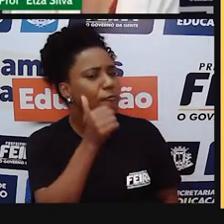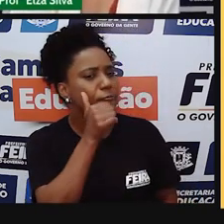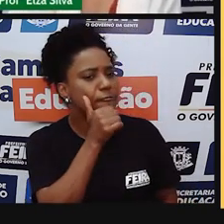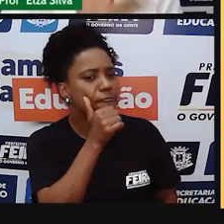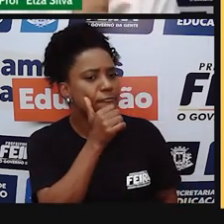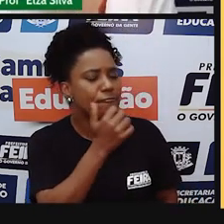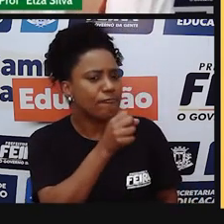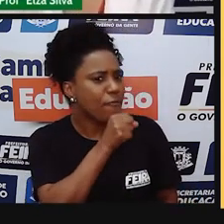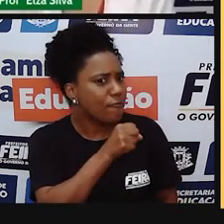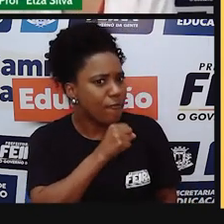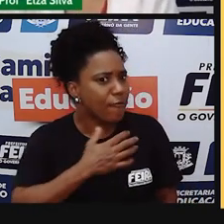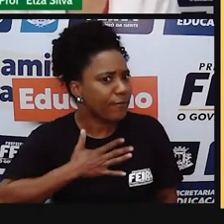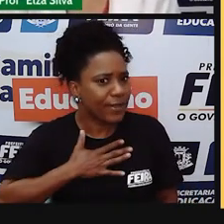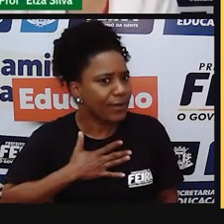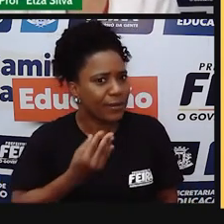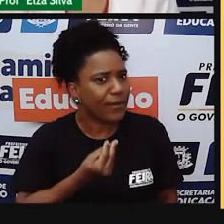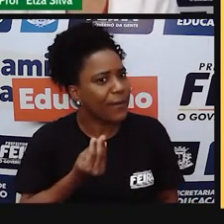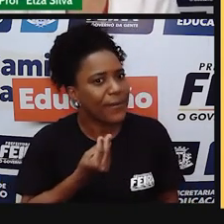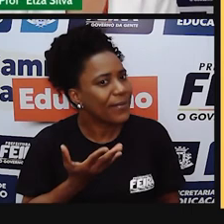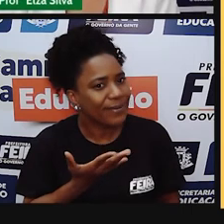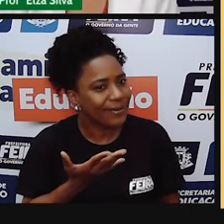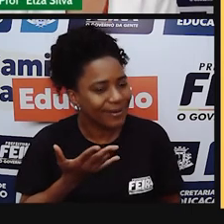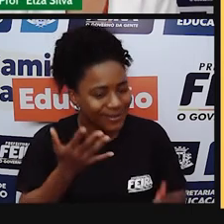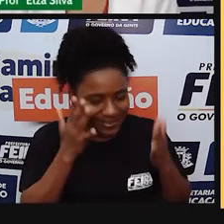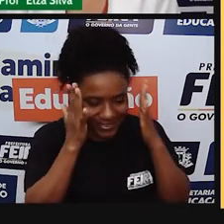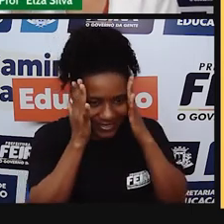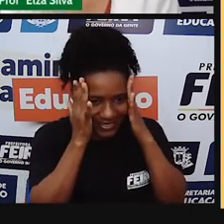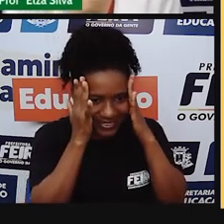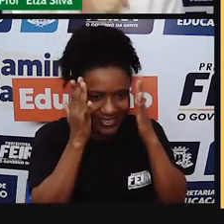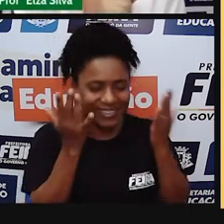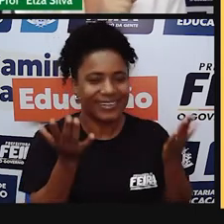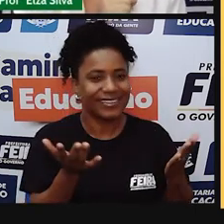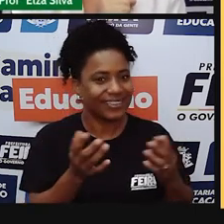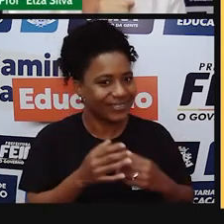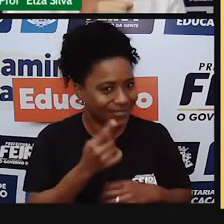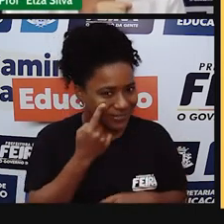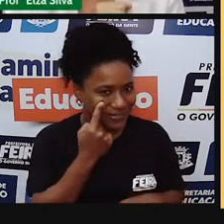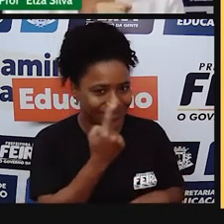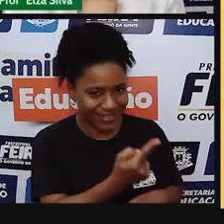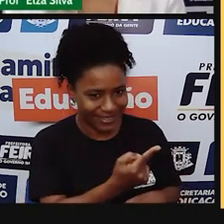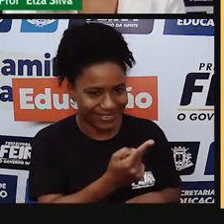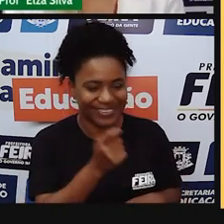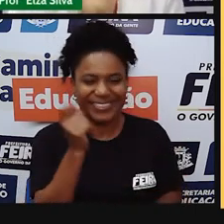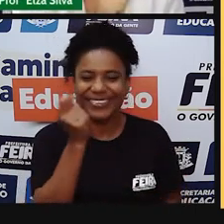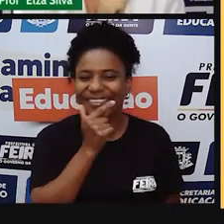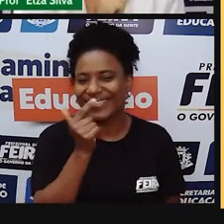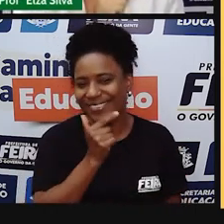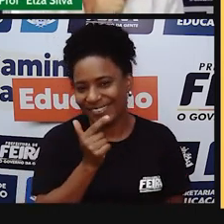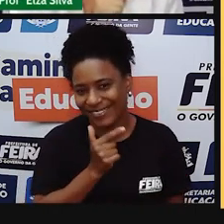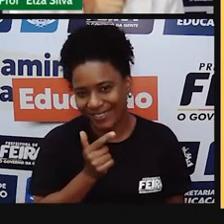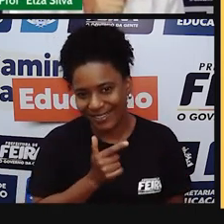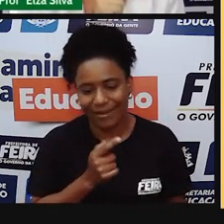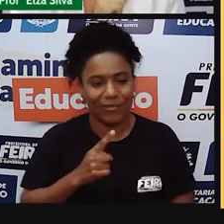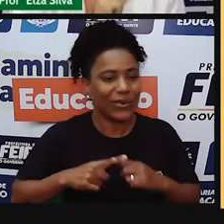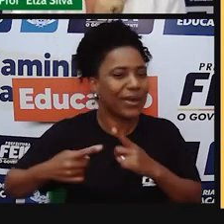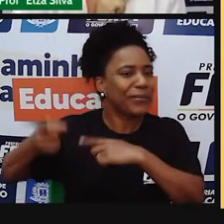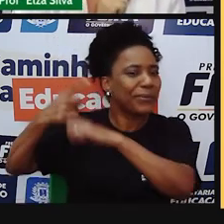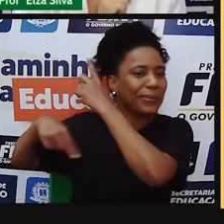meus avós nem me diga. Então, olha aí a graça da tirinha, né, o humor da tirinha.